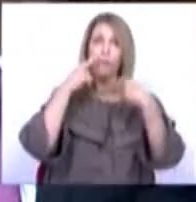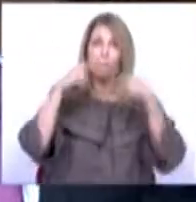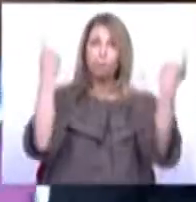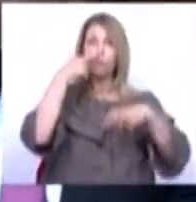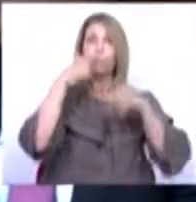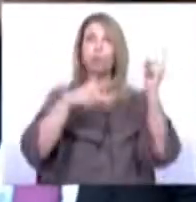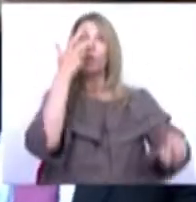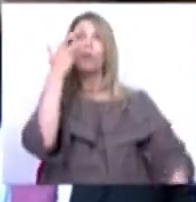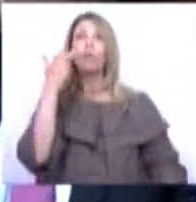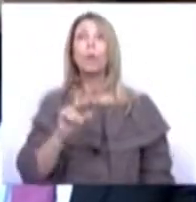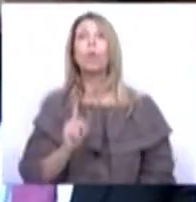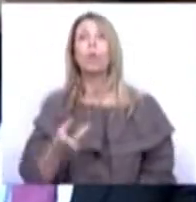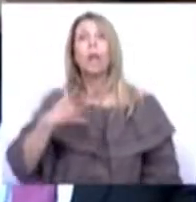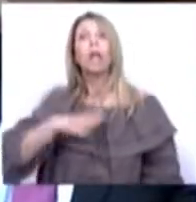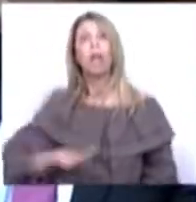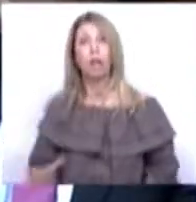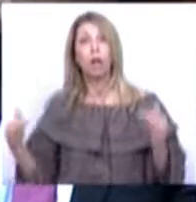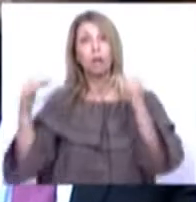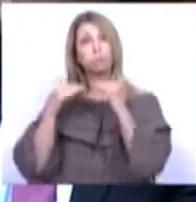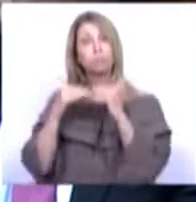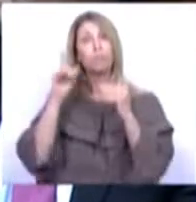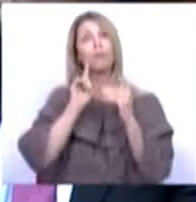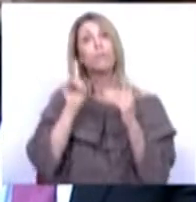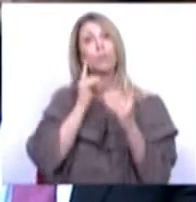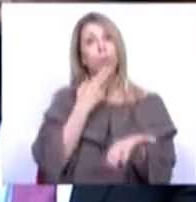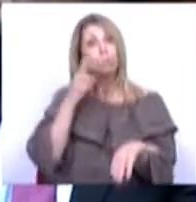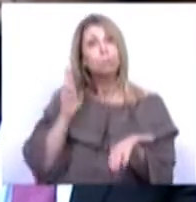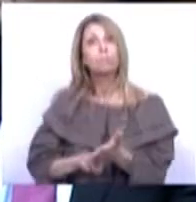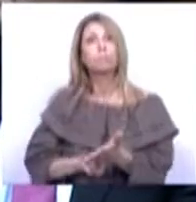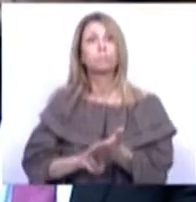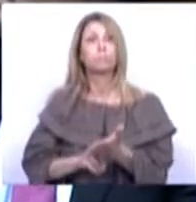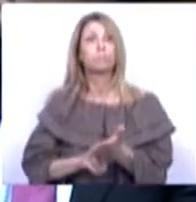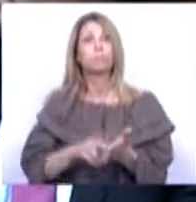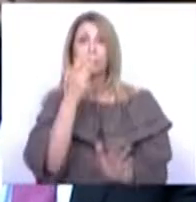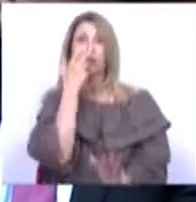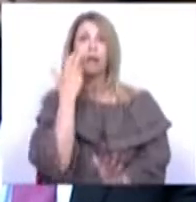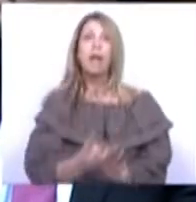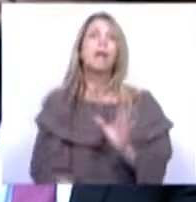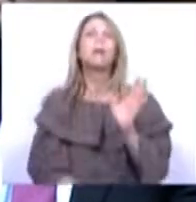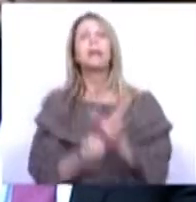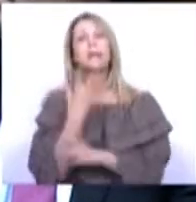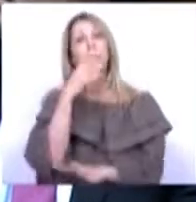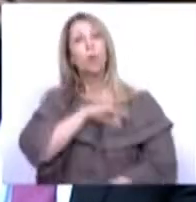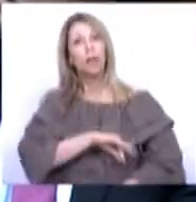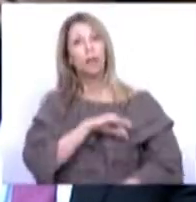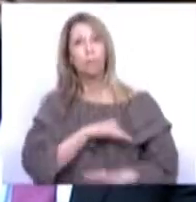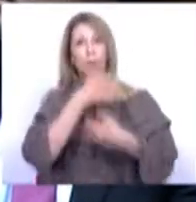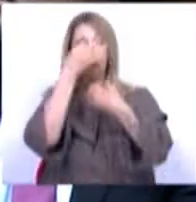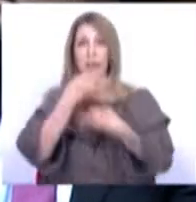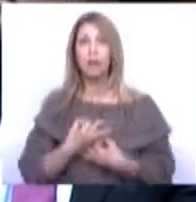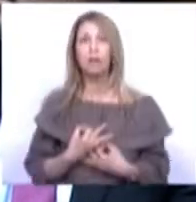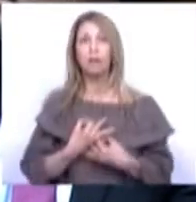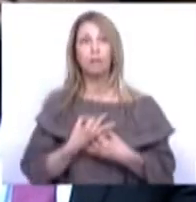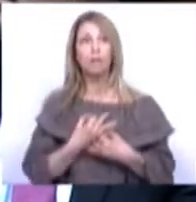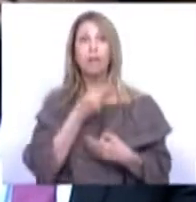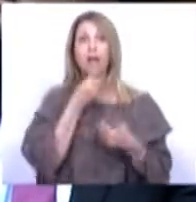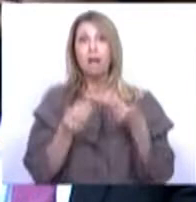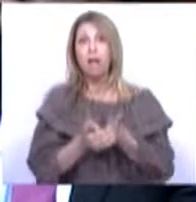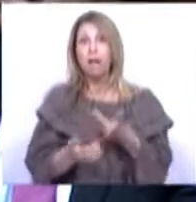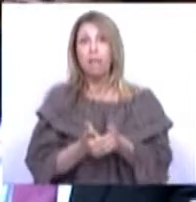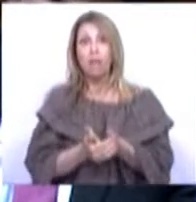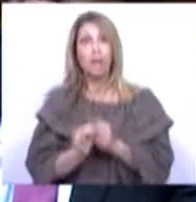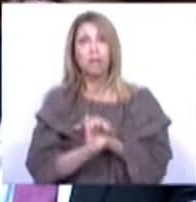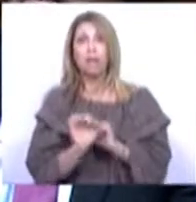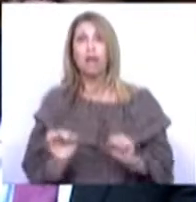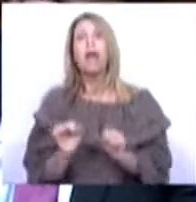pensionistas aquilo que quer, convergência do valor real das suas pensões, criação de rendimento, dignidade à sua velhice. É